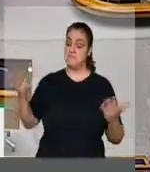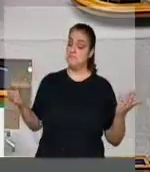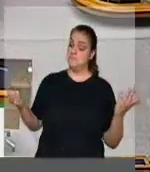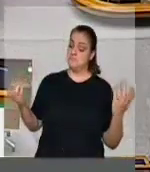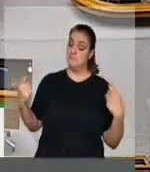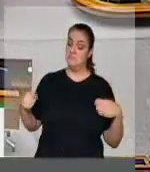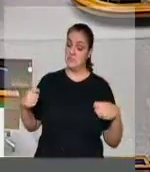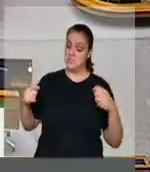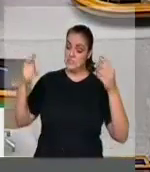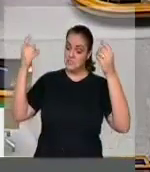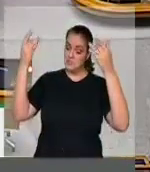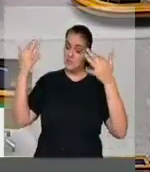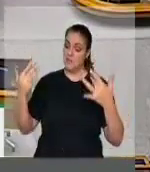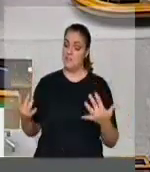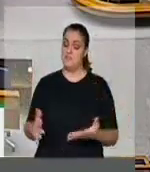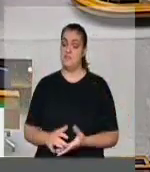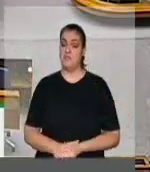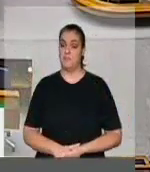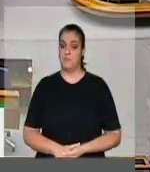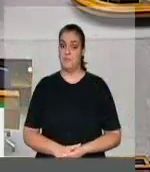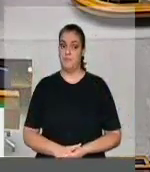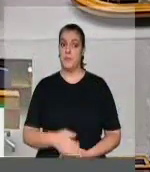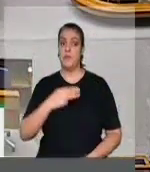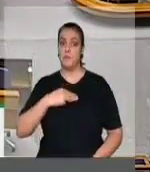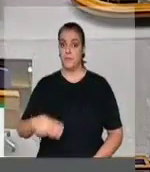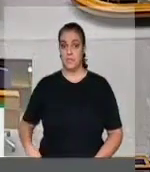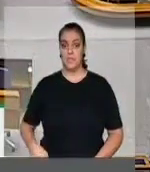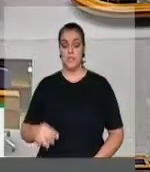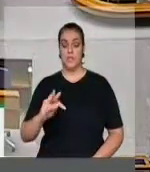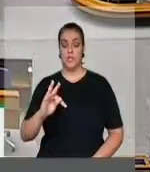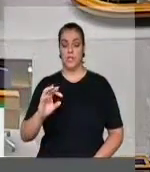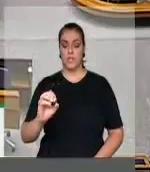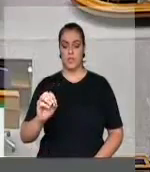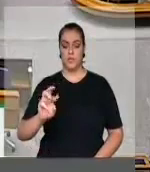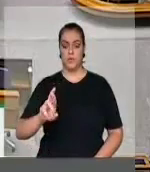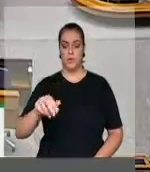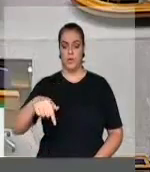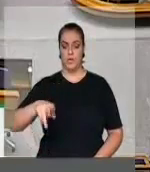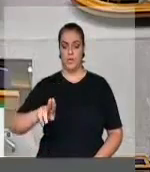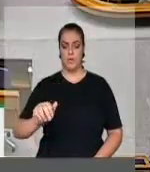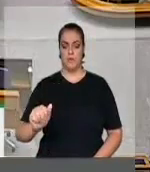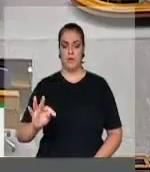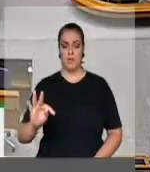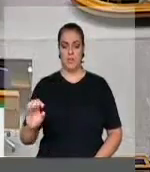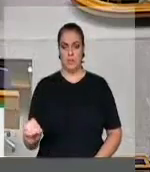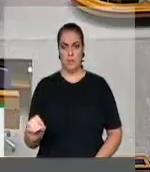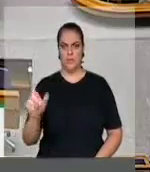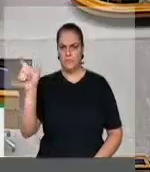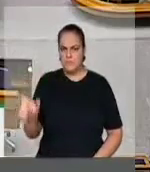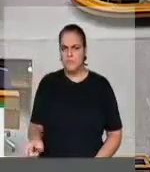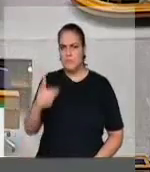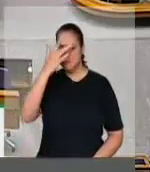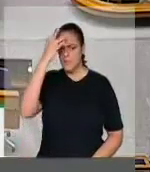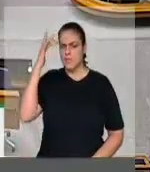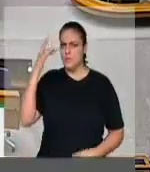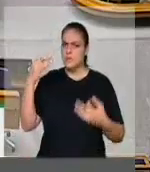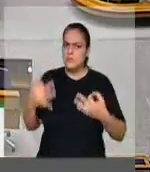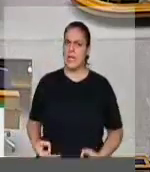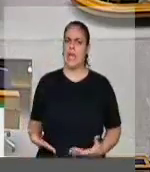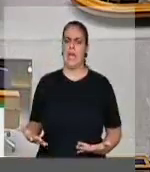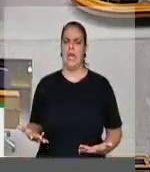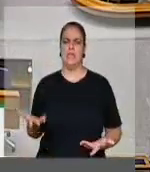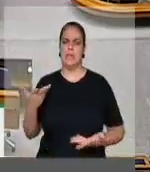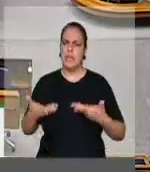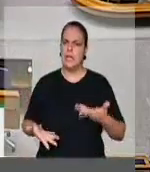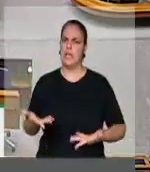Eu tenho no ministro Torquato uma pessoa muito correta, uma pessoa muito equilibrada, e o que me faz